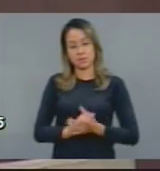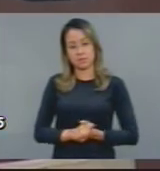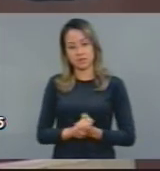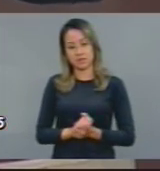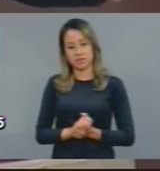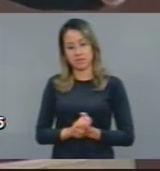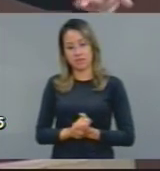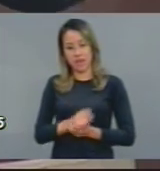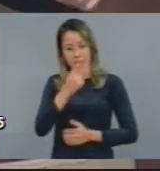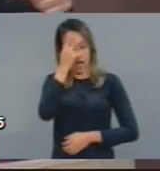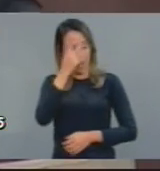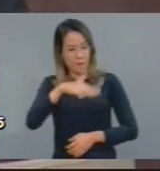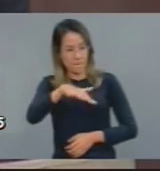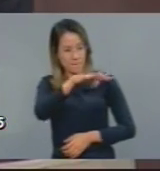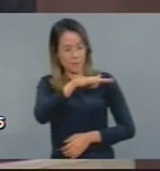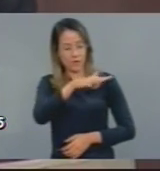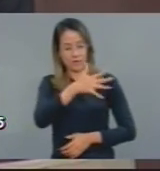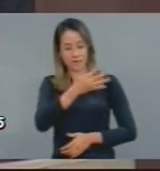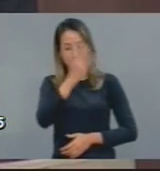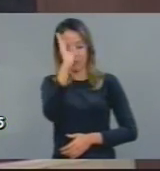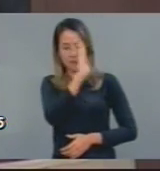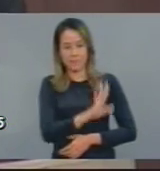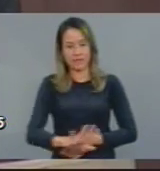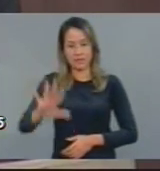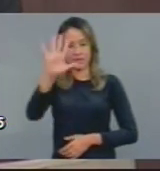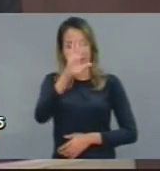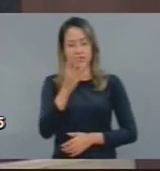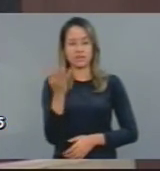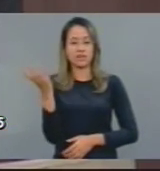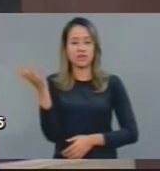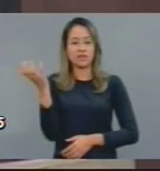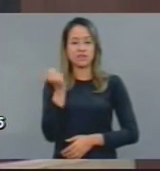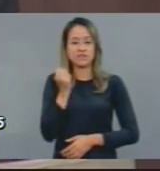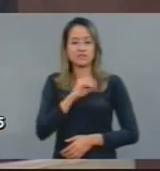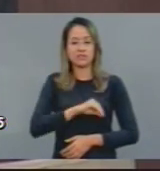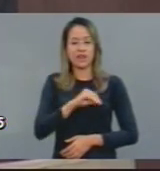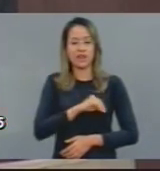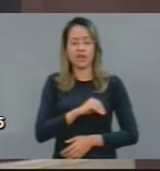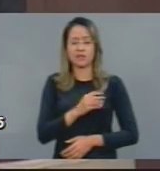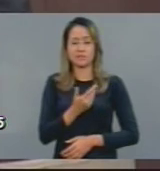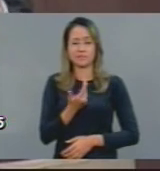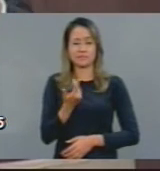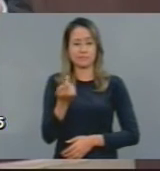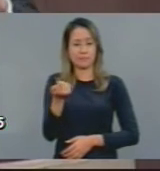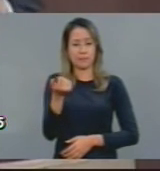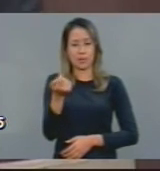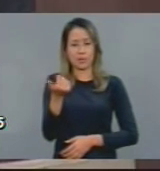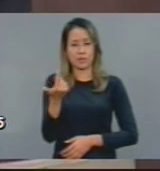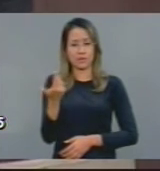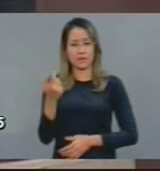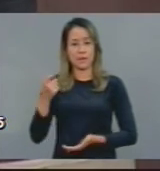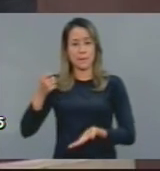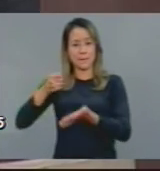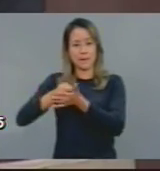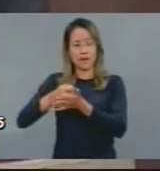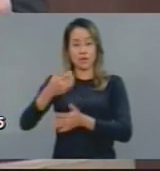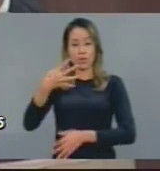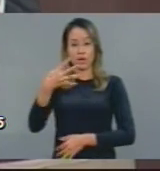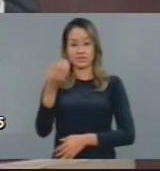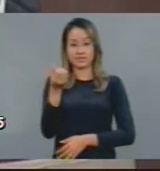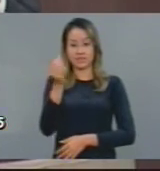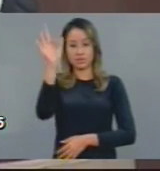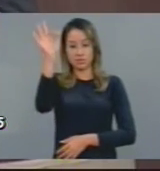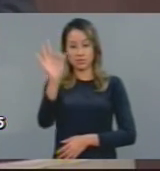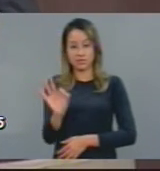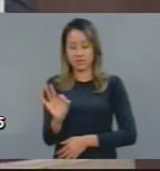enquanto o povo brasileiro que ganha pouco, quem ganha, deputada, até três salários, paga 46% do que ganha imposto. Quem